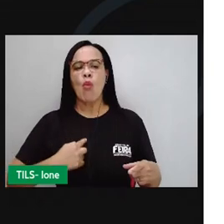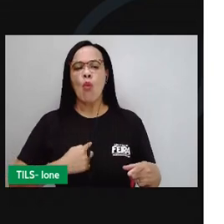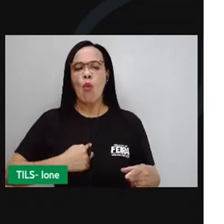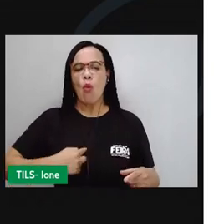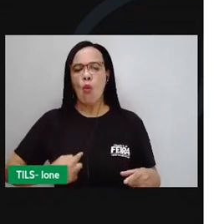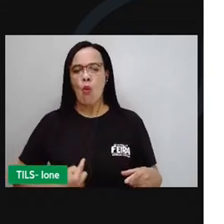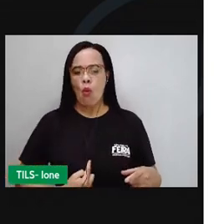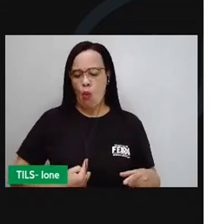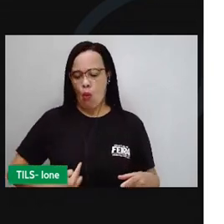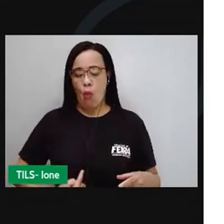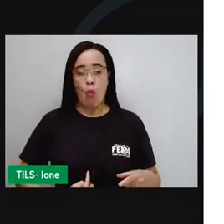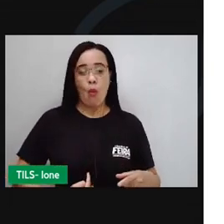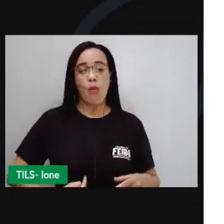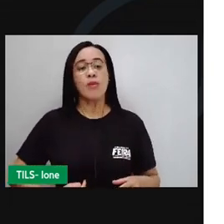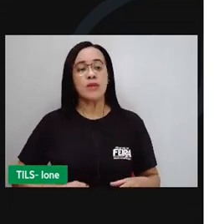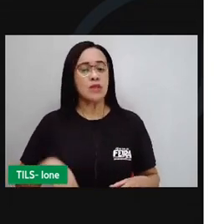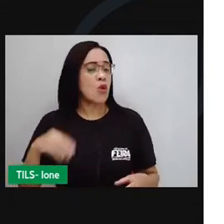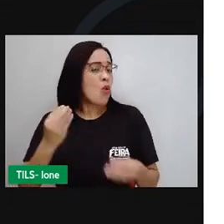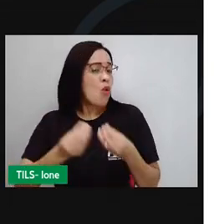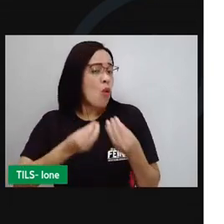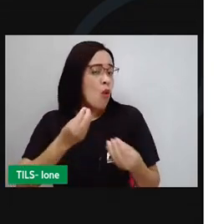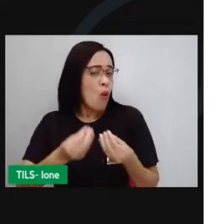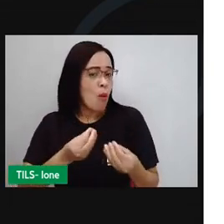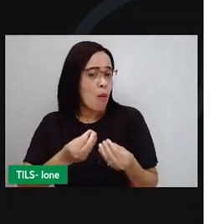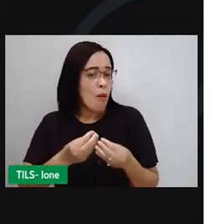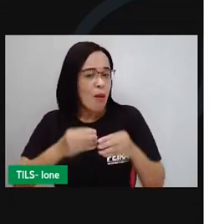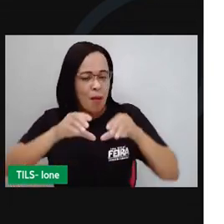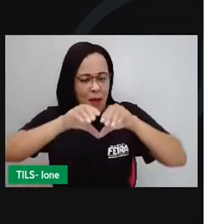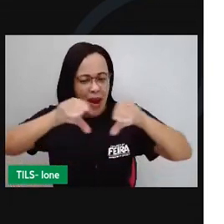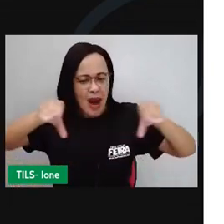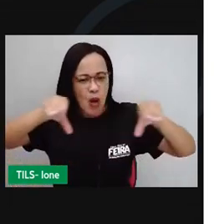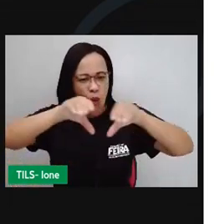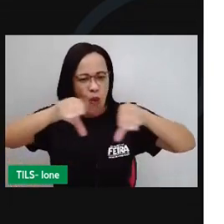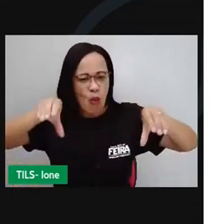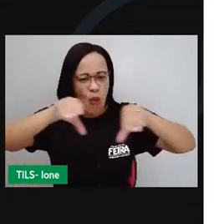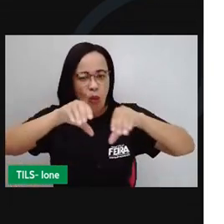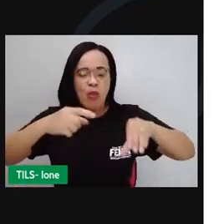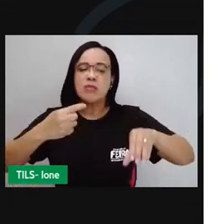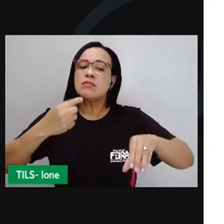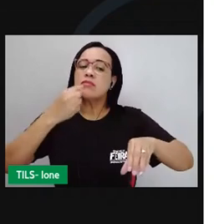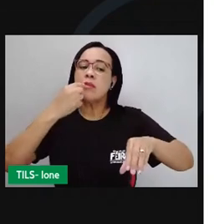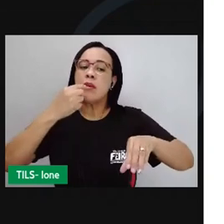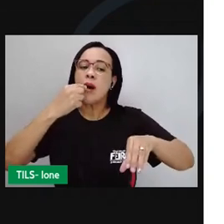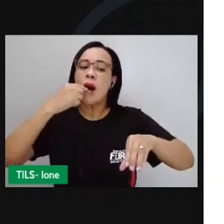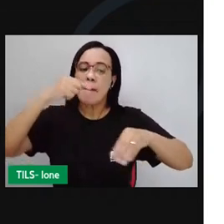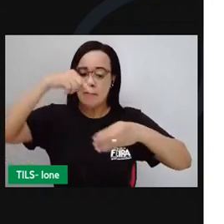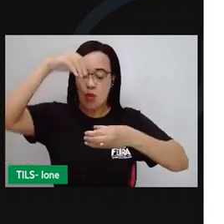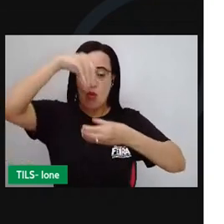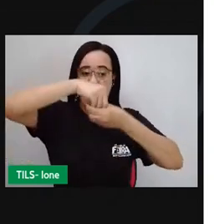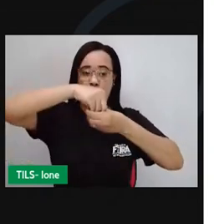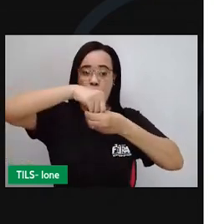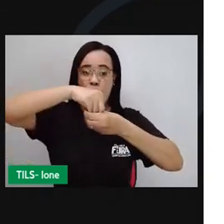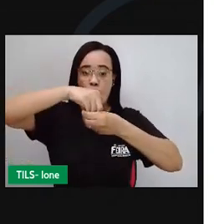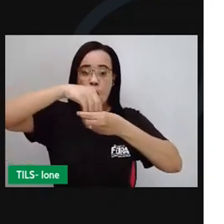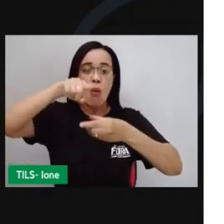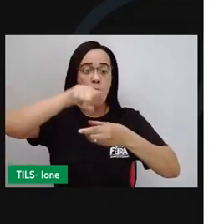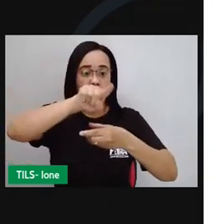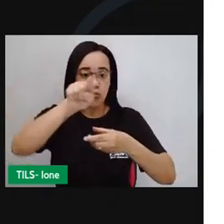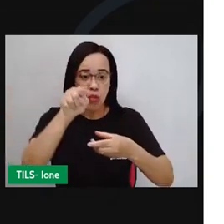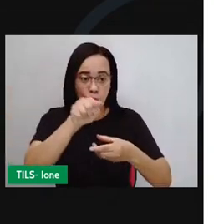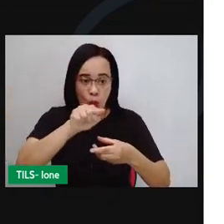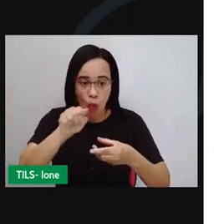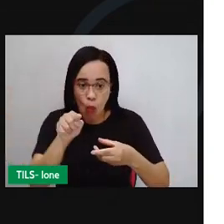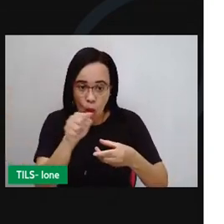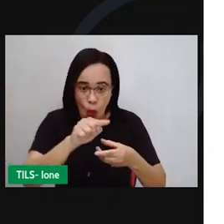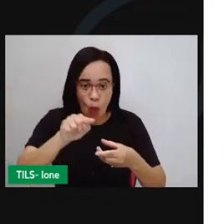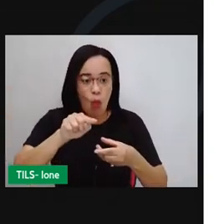esôfago é como se fosse um tubo de borracha que liga a boca ao estômago. A comida finalmente chegou